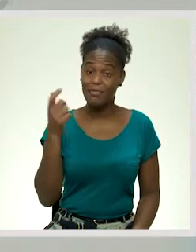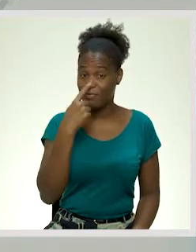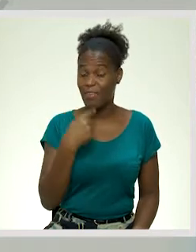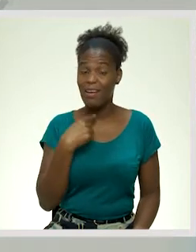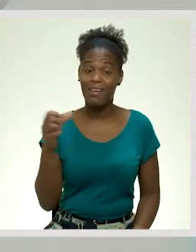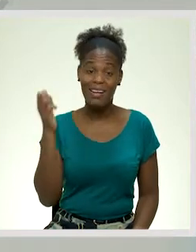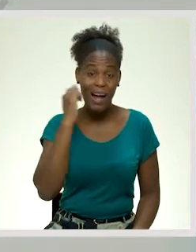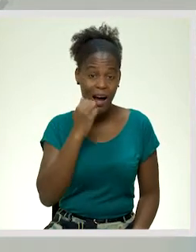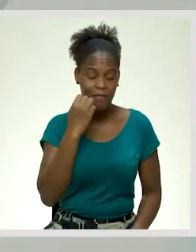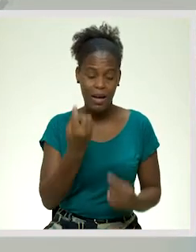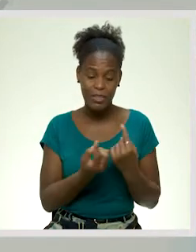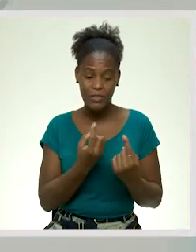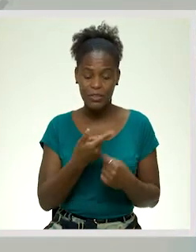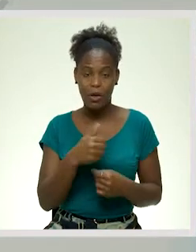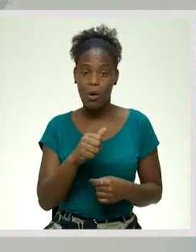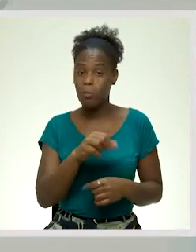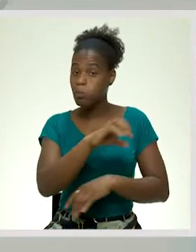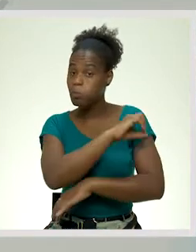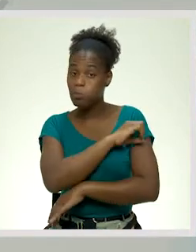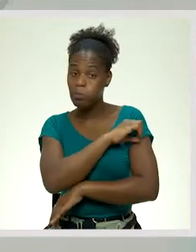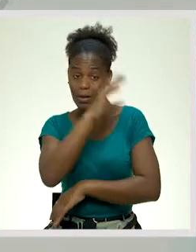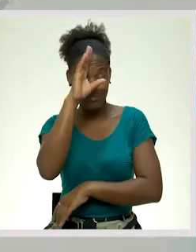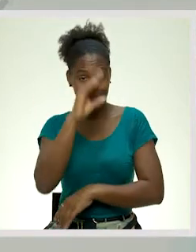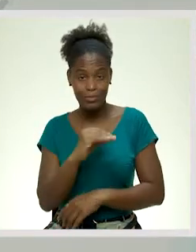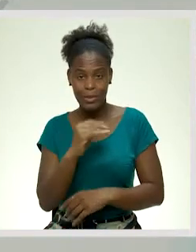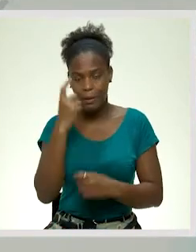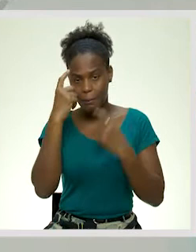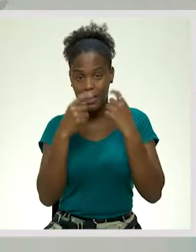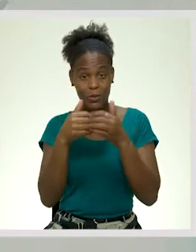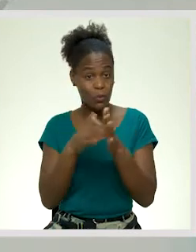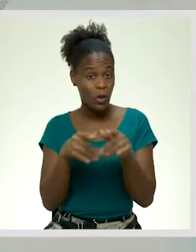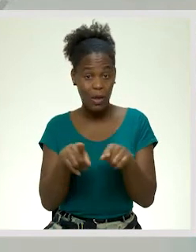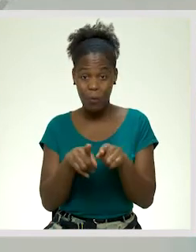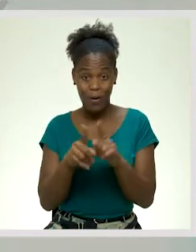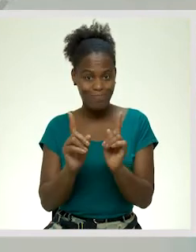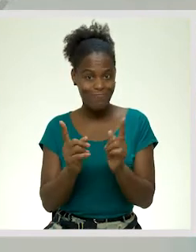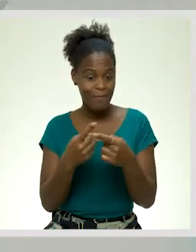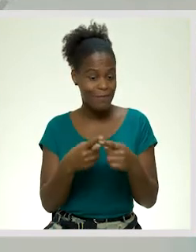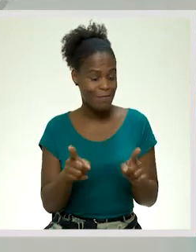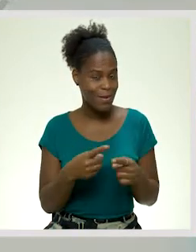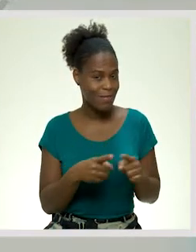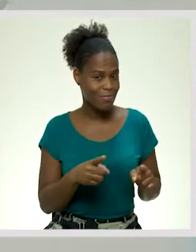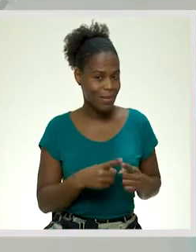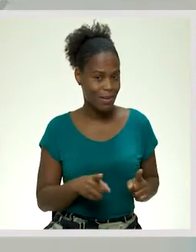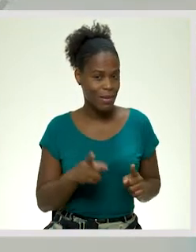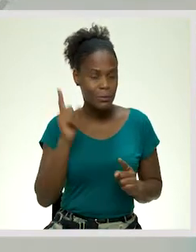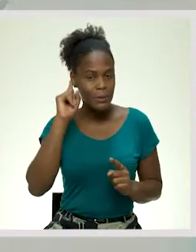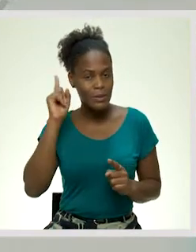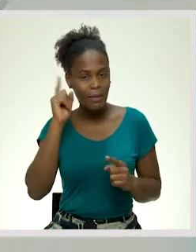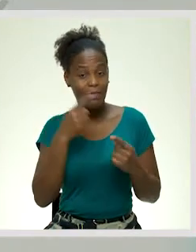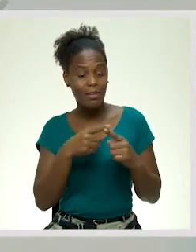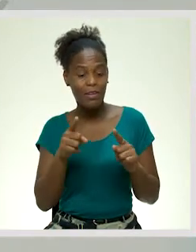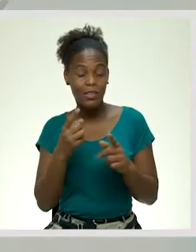poderemos, expor ignorância ou não saber, pensar que tudo é igual. Mas é importante nós diferenciarmos as coisas e